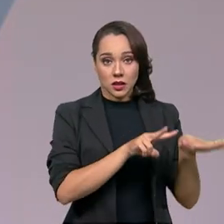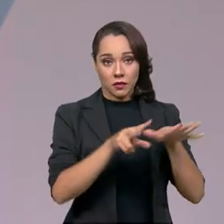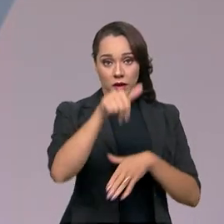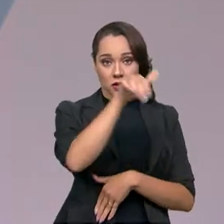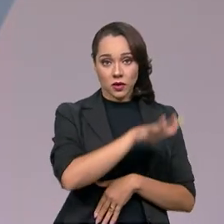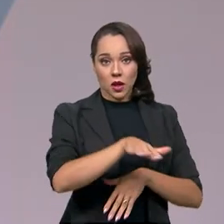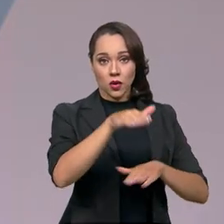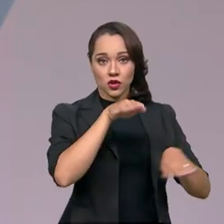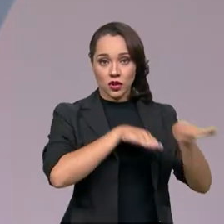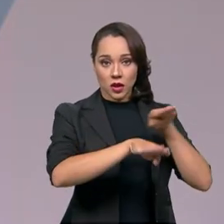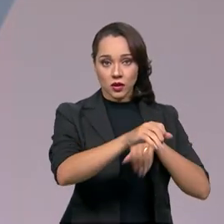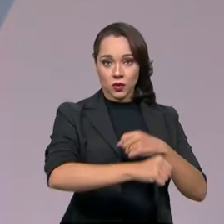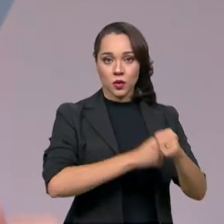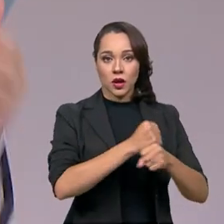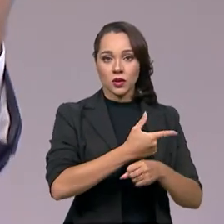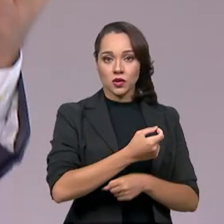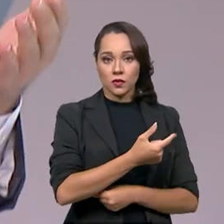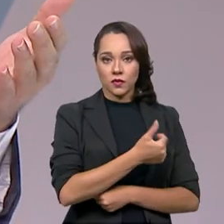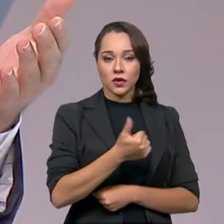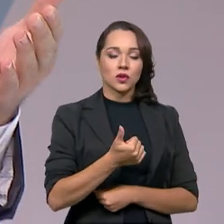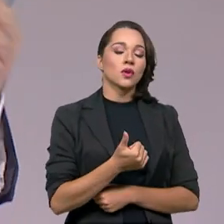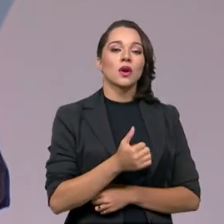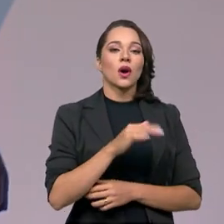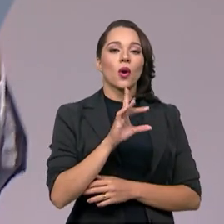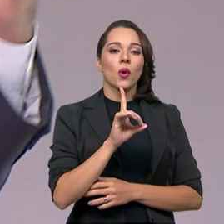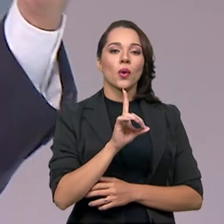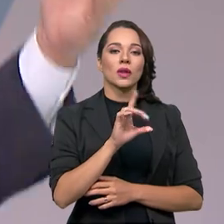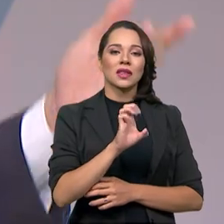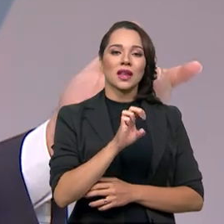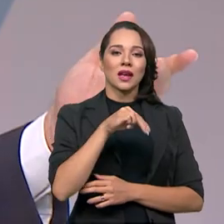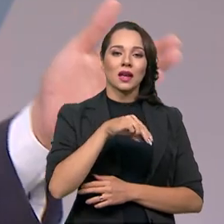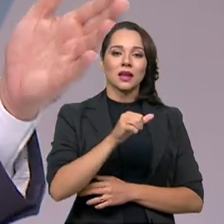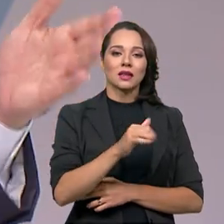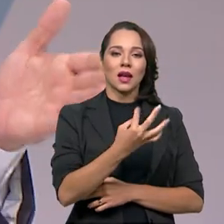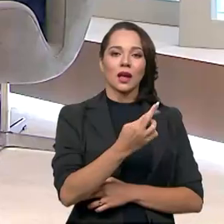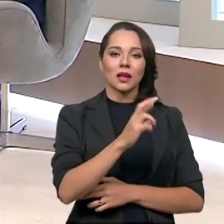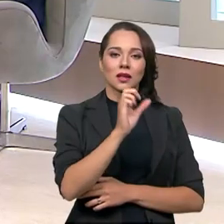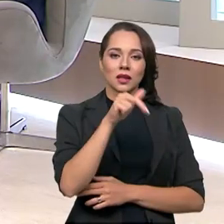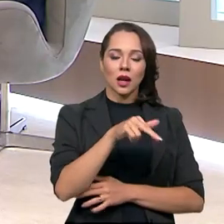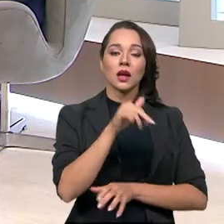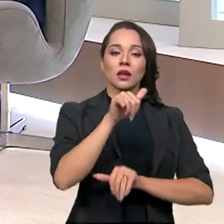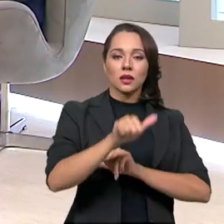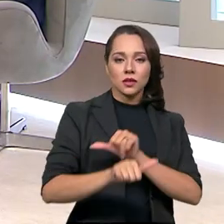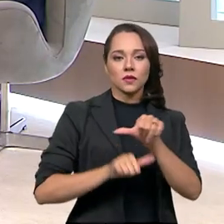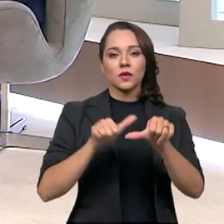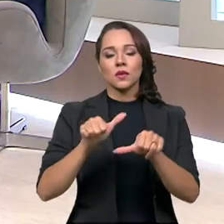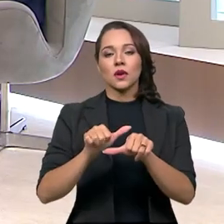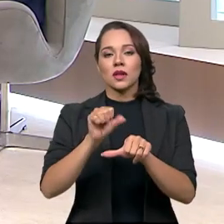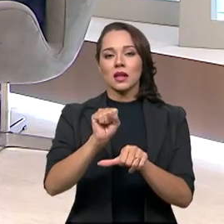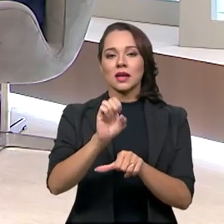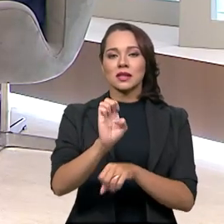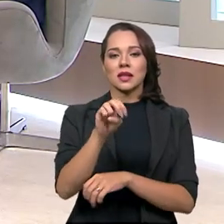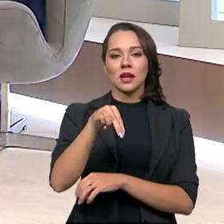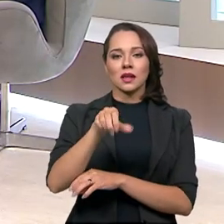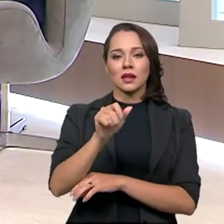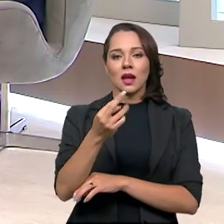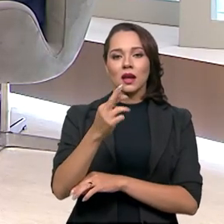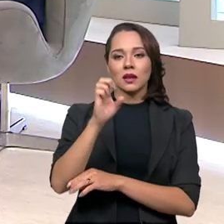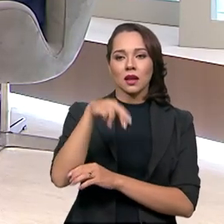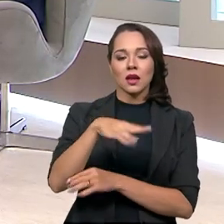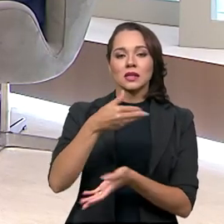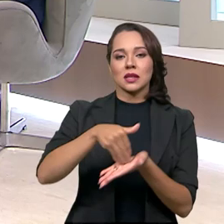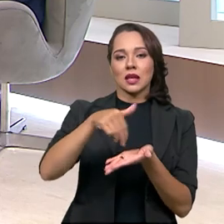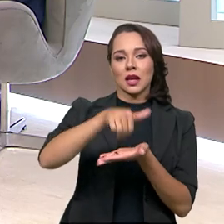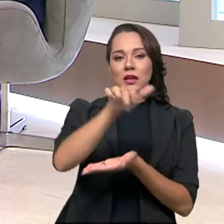Nacional de Trânsito de 2021, o DENATRAN, órgão que o senhor estava à frente, se transformou na SENATRAN, Secretaria Nacional